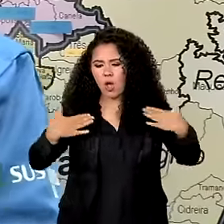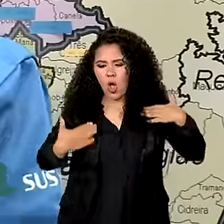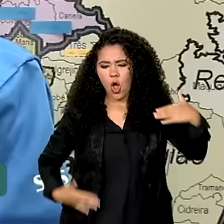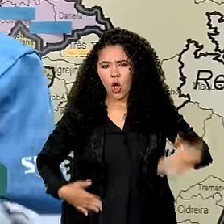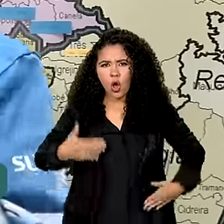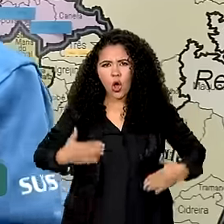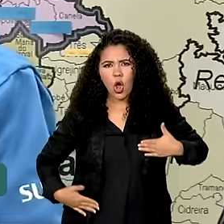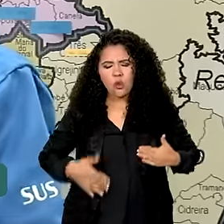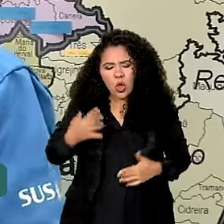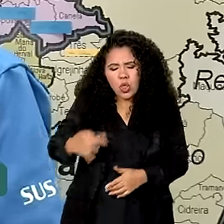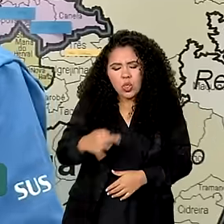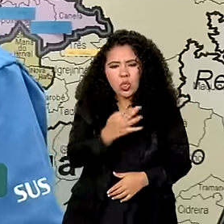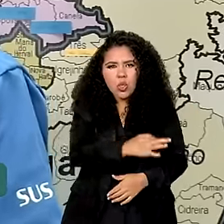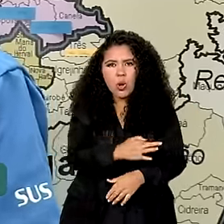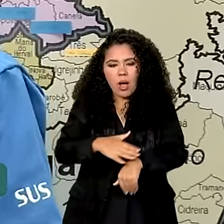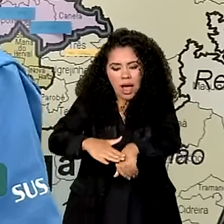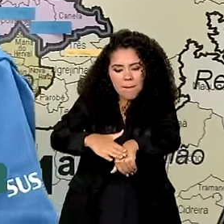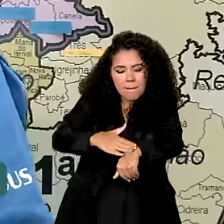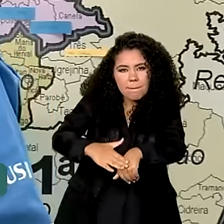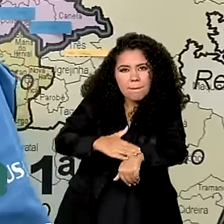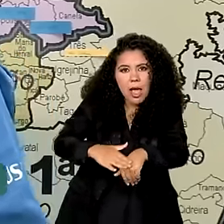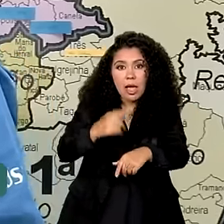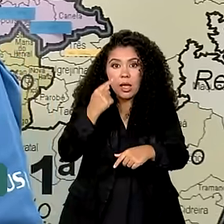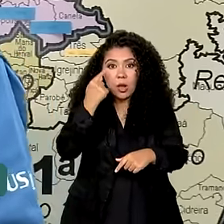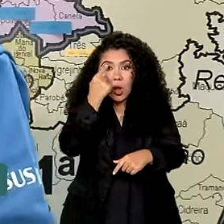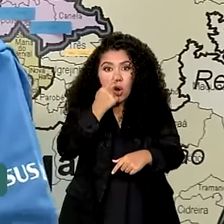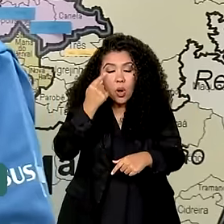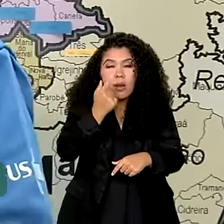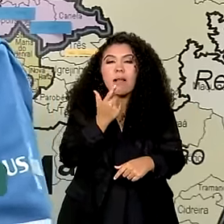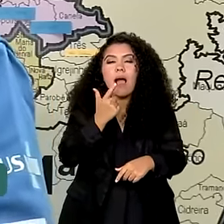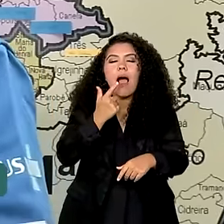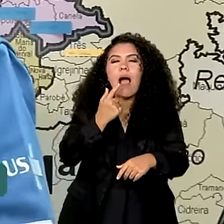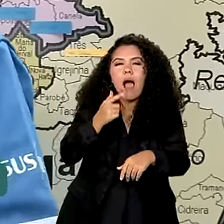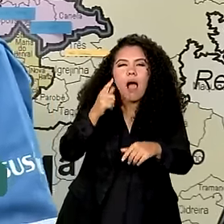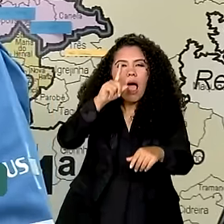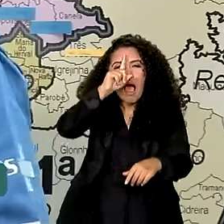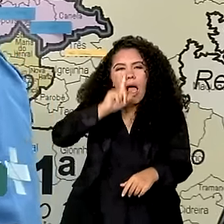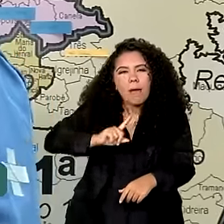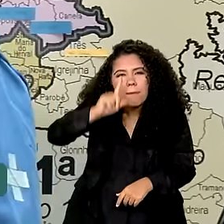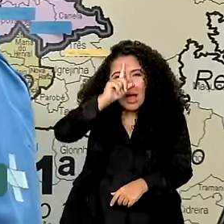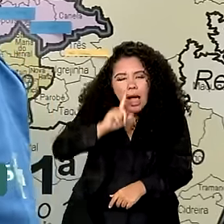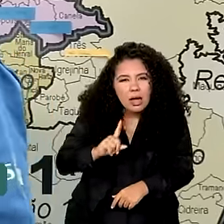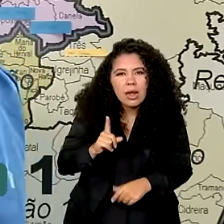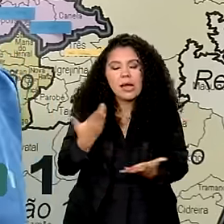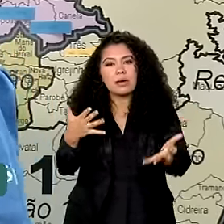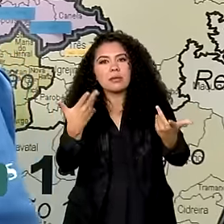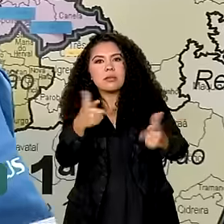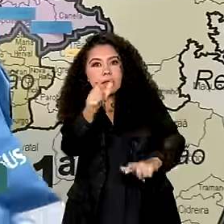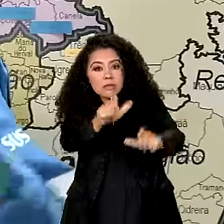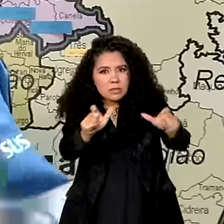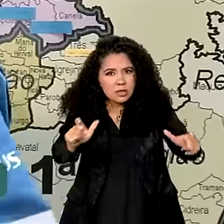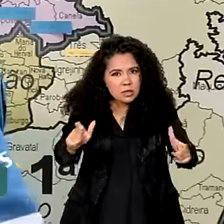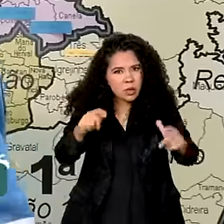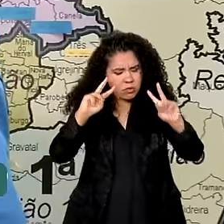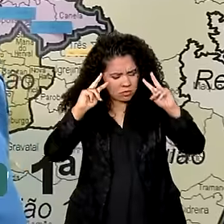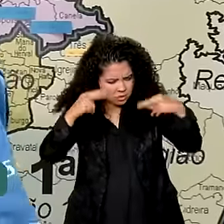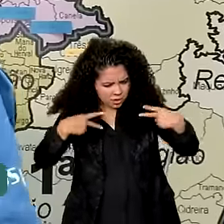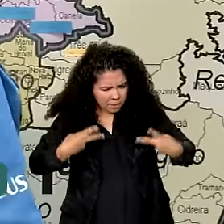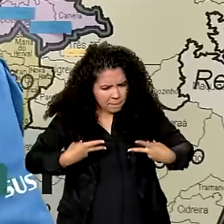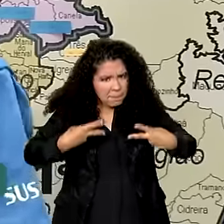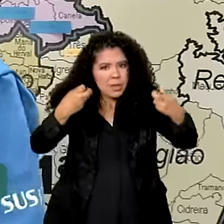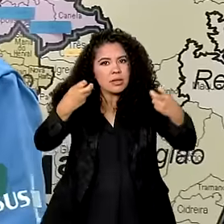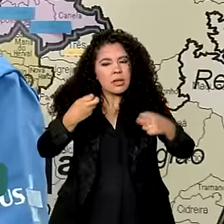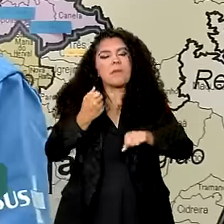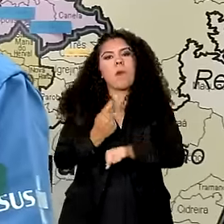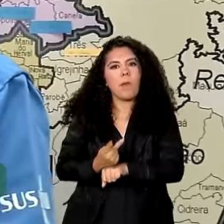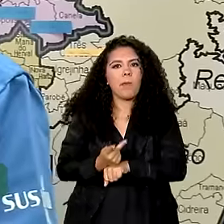a pele e os olhos amarelados, né? A gente chama de icterícia. Então, para aquelas pessoas que desenvolverem aqueles sinais e sintomas,